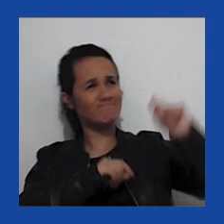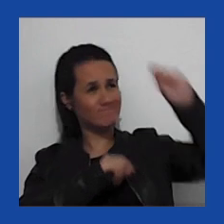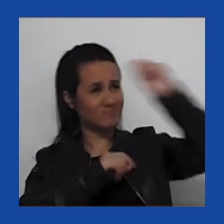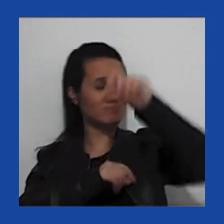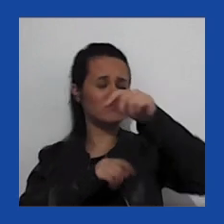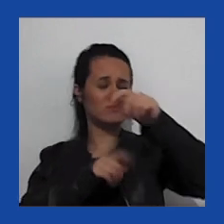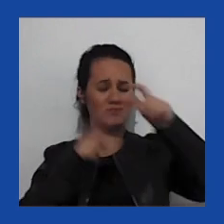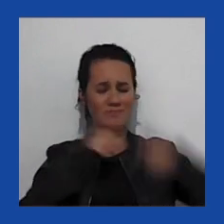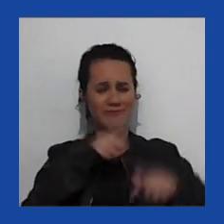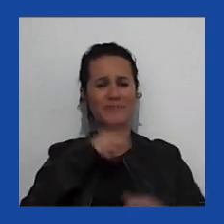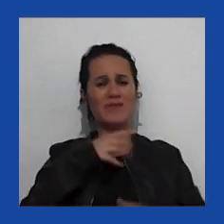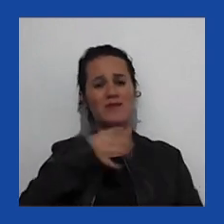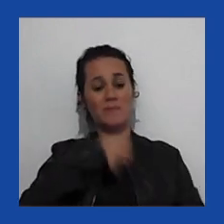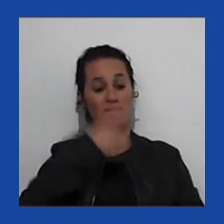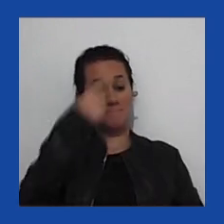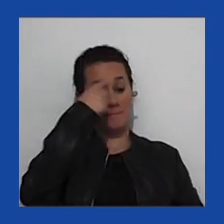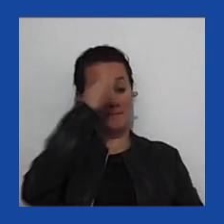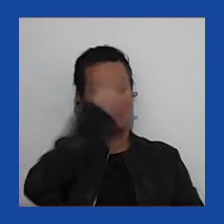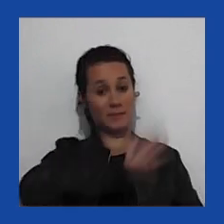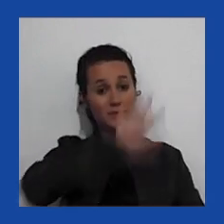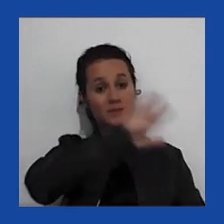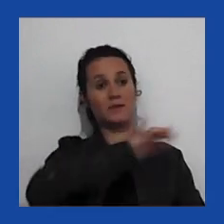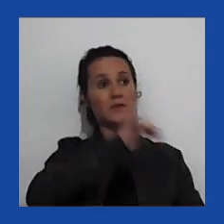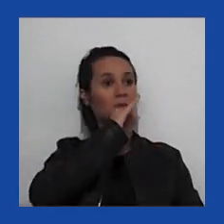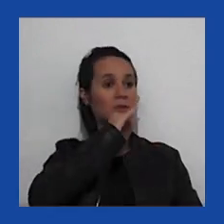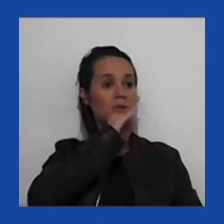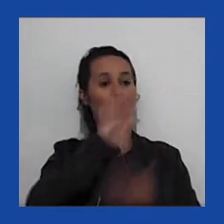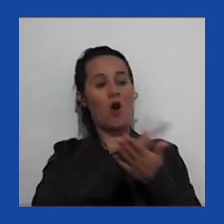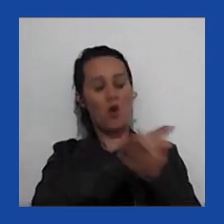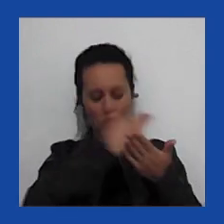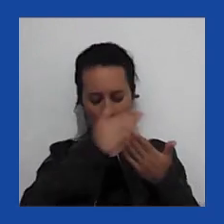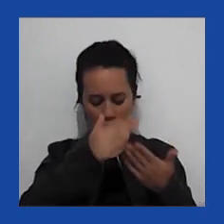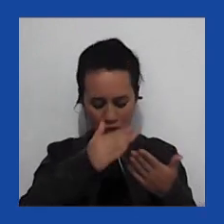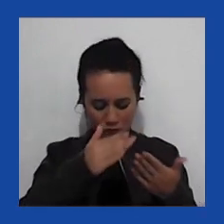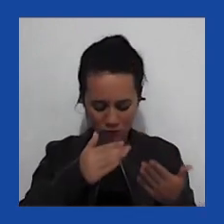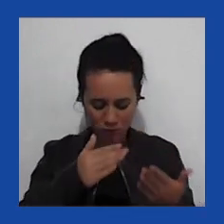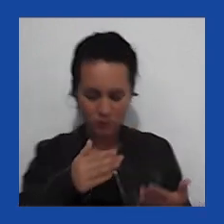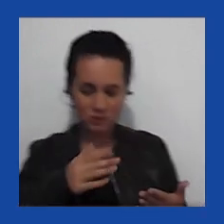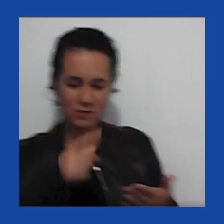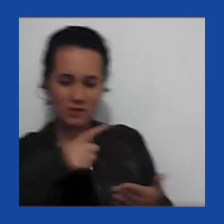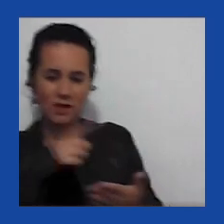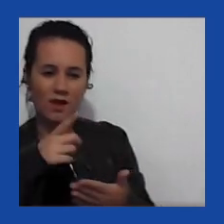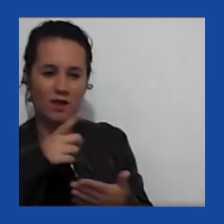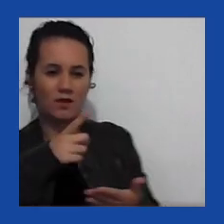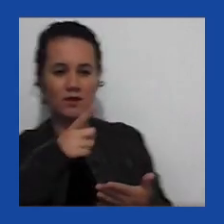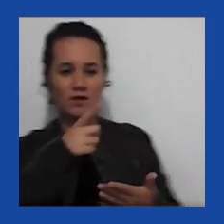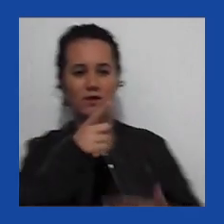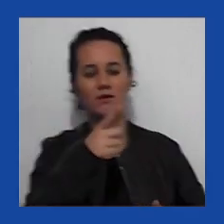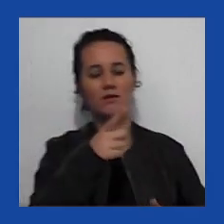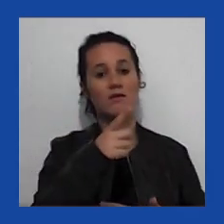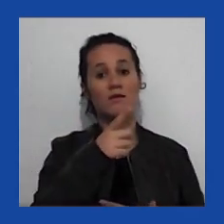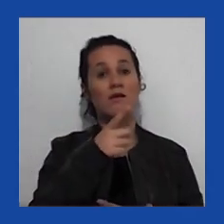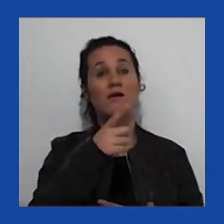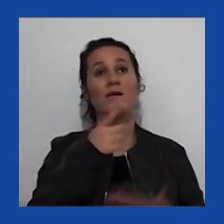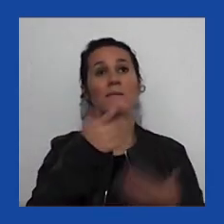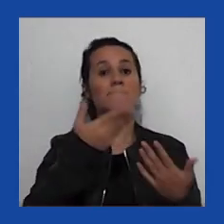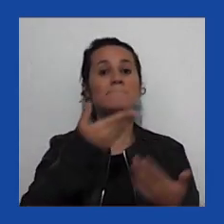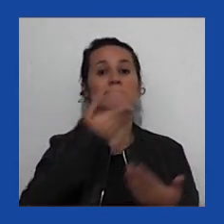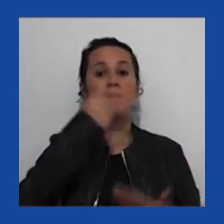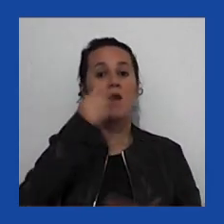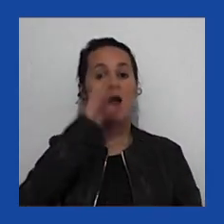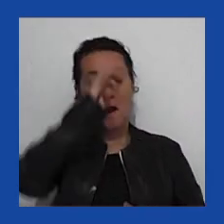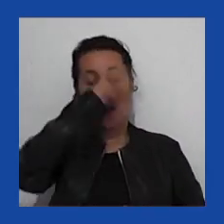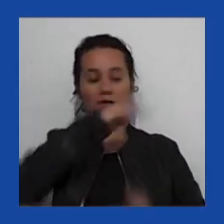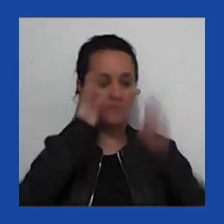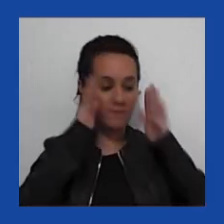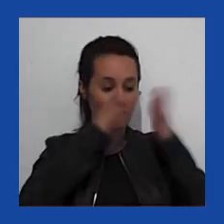são nacionalistas, eles querem intervenção e eles querem um setor privado leal ao governo